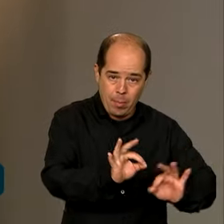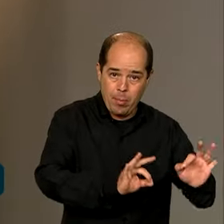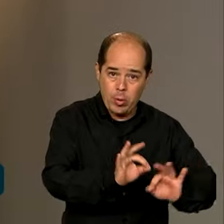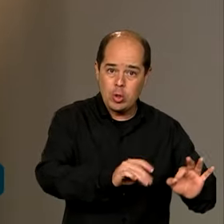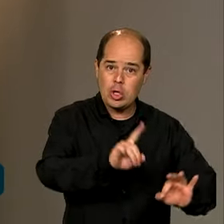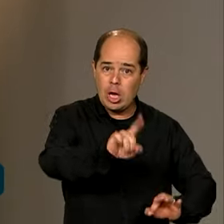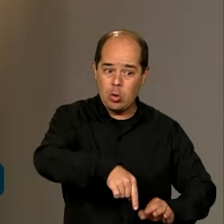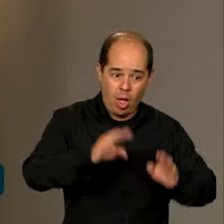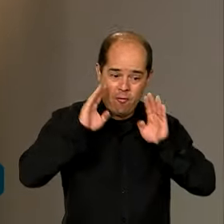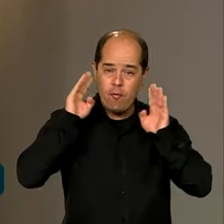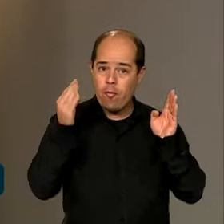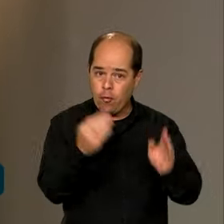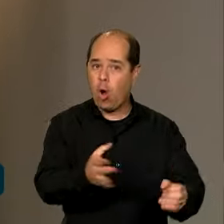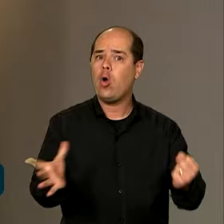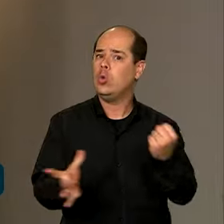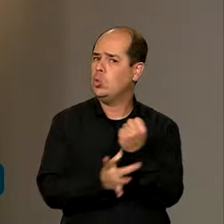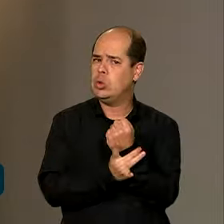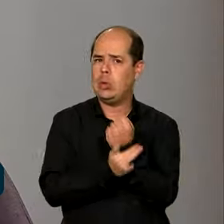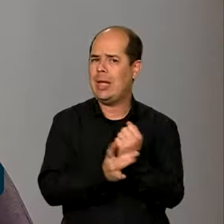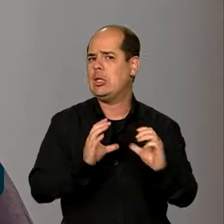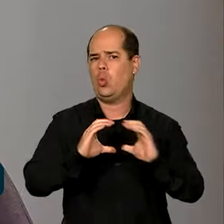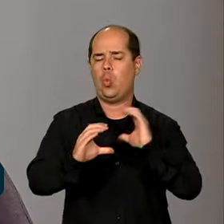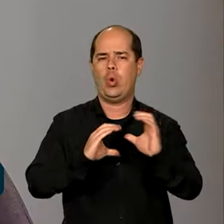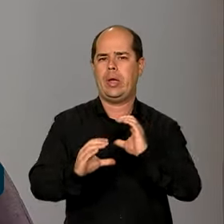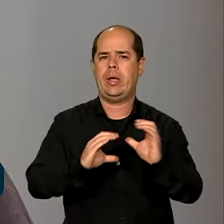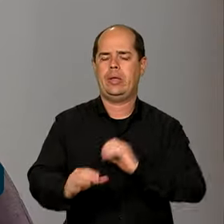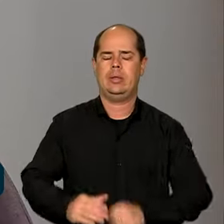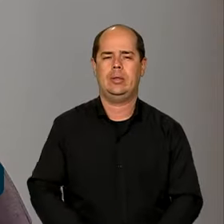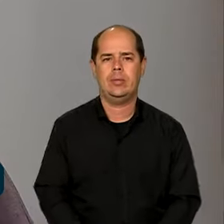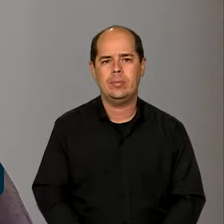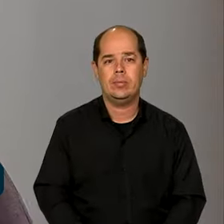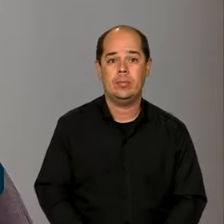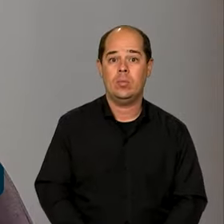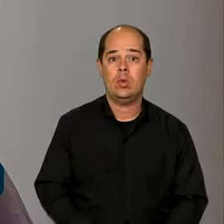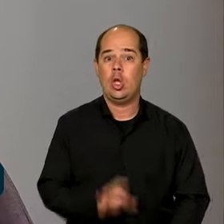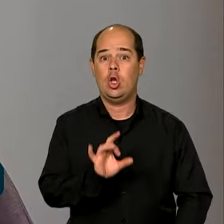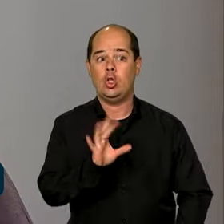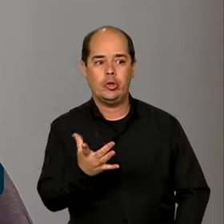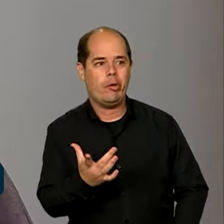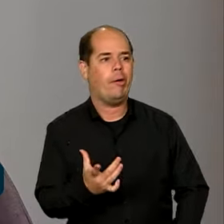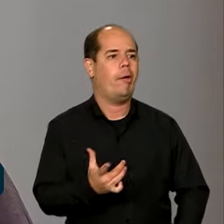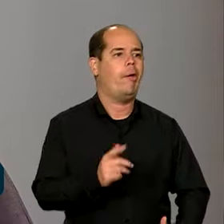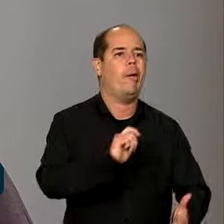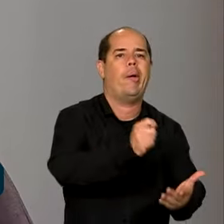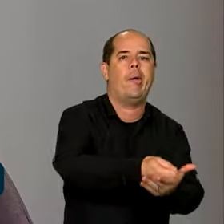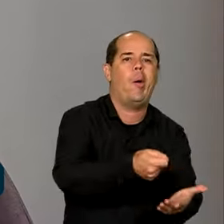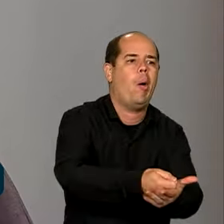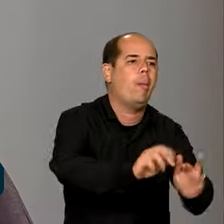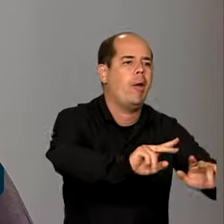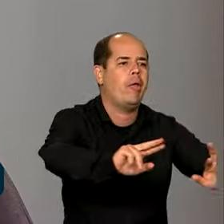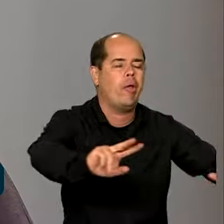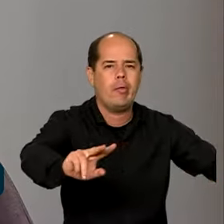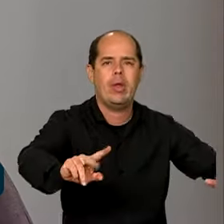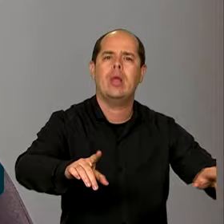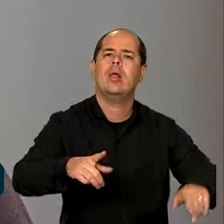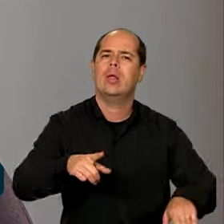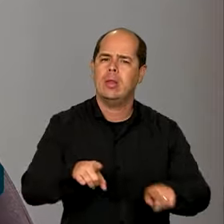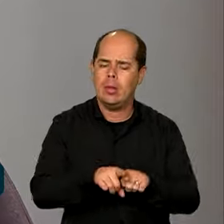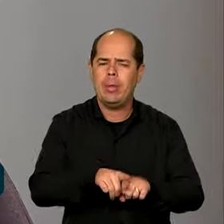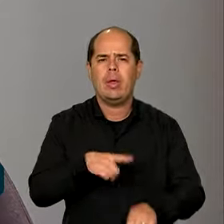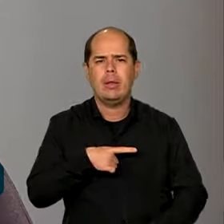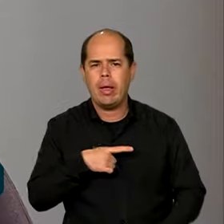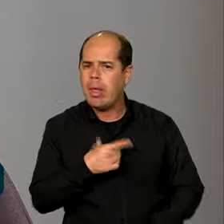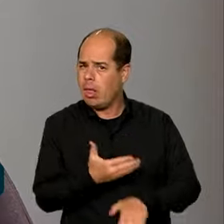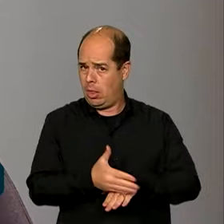na segurança da comunicação. Ou seja, não é só uma questão de investimento em equipamentos, por exemplo, é uma questão de treinamento de pessoal